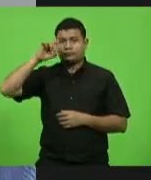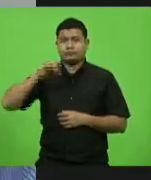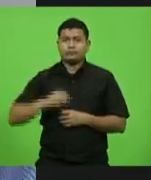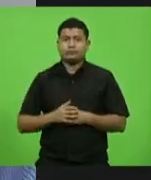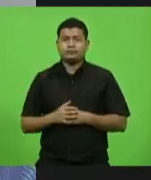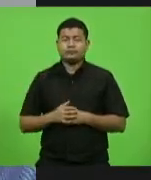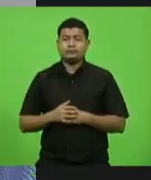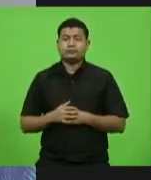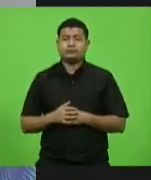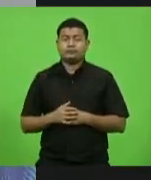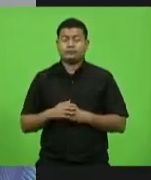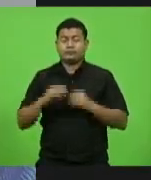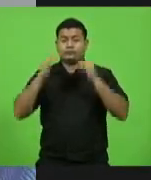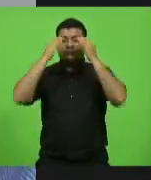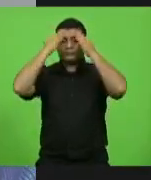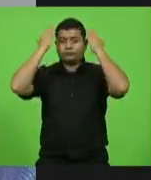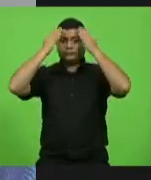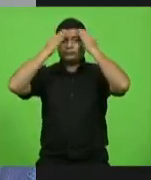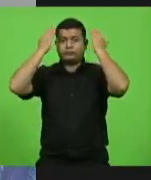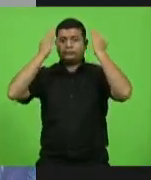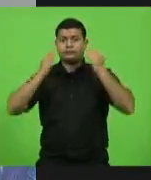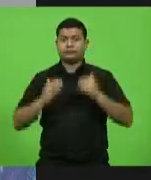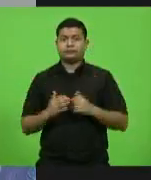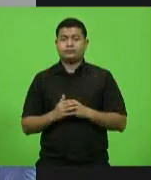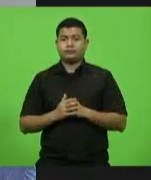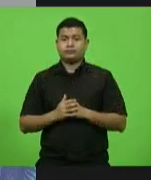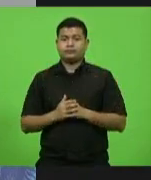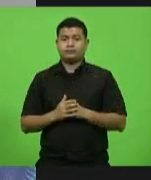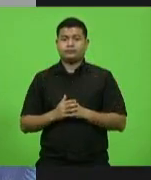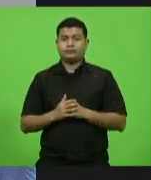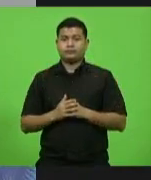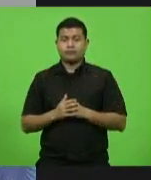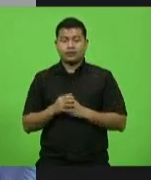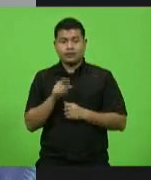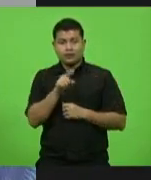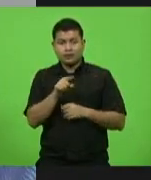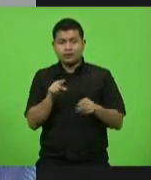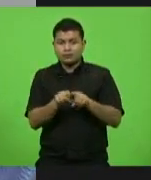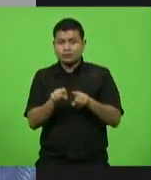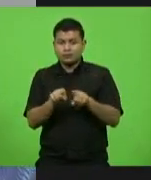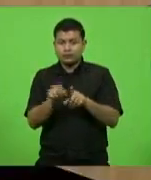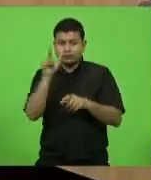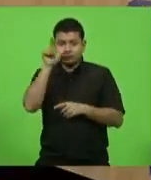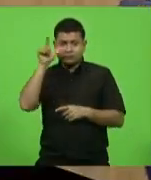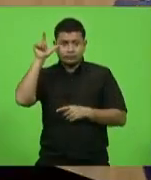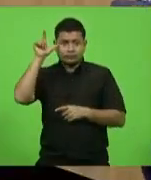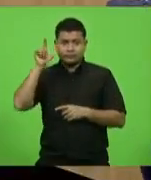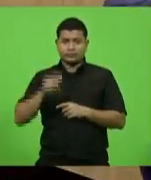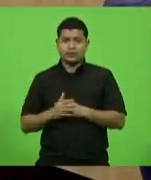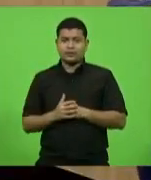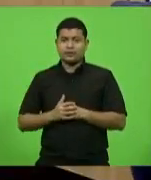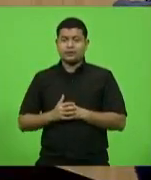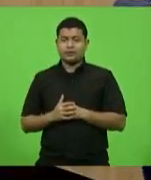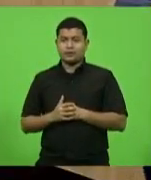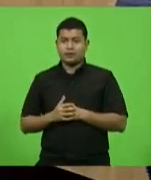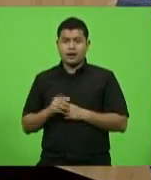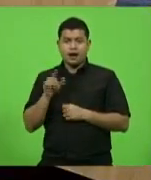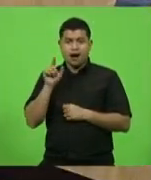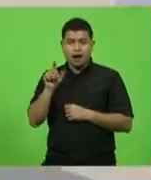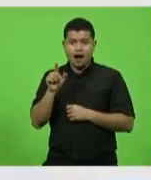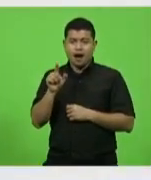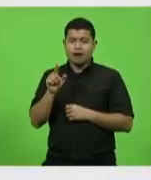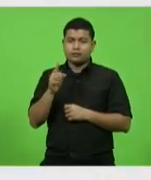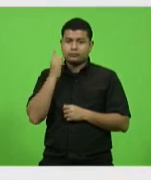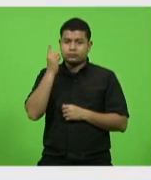deputado José Milton Schaefer e em vossa excelência deputado Laércio. O deputado Moacir